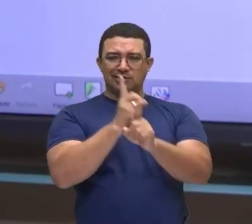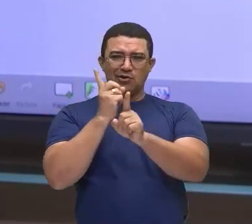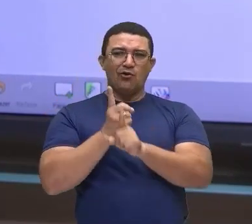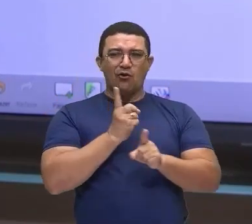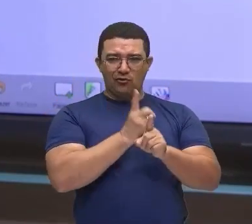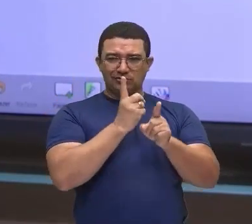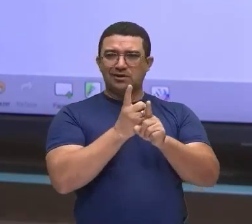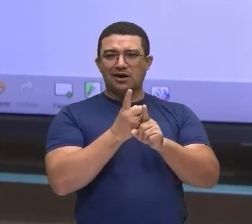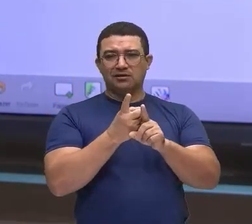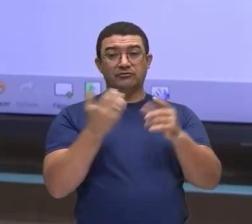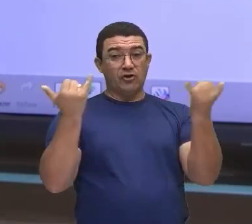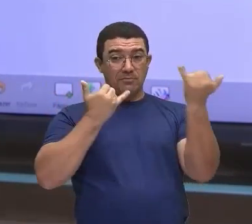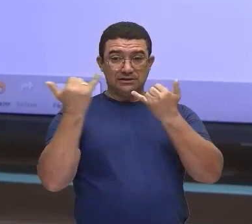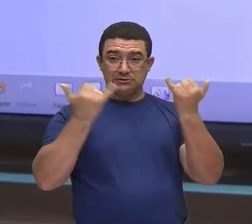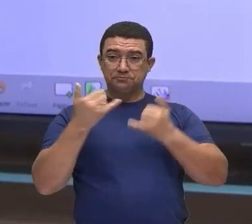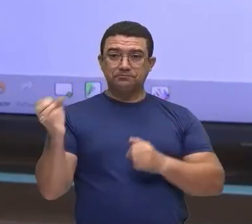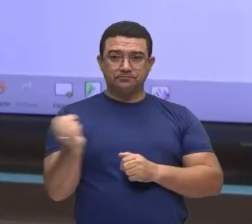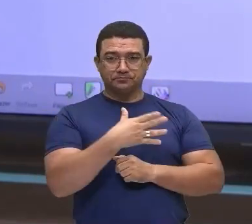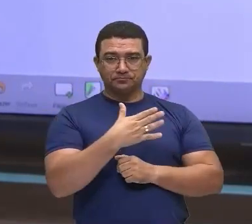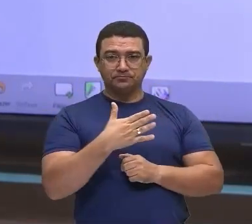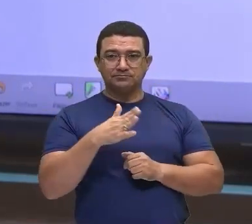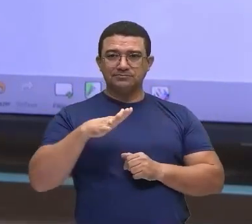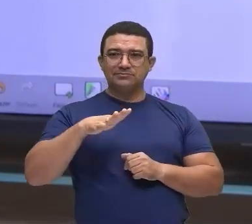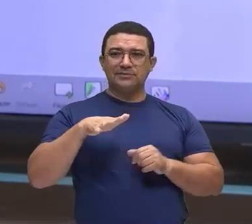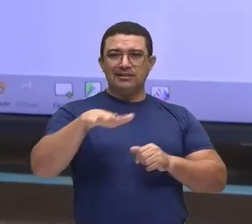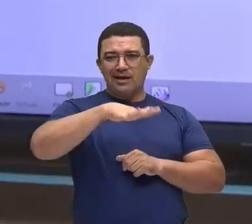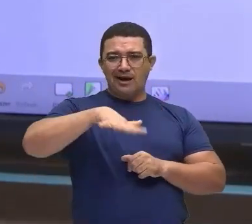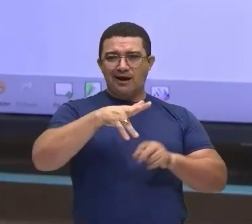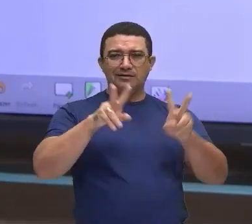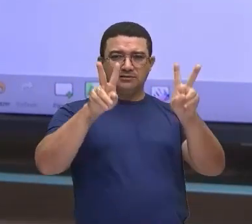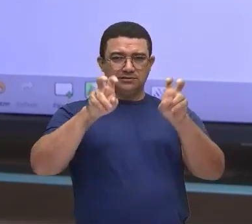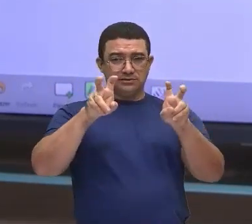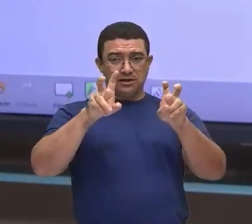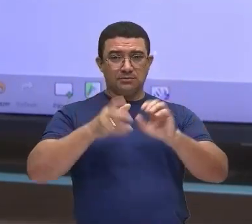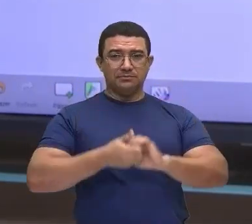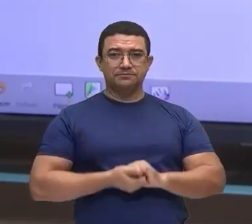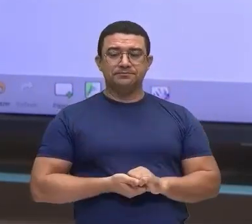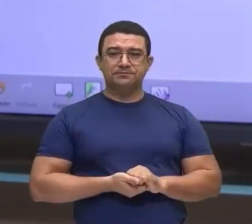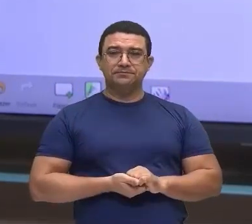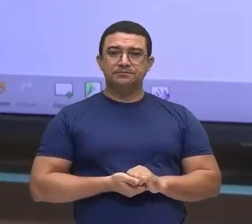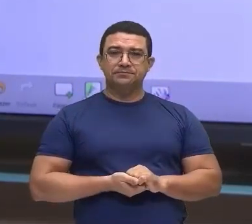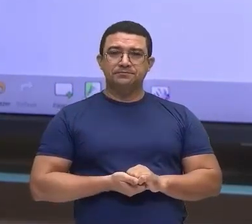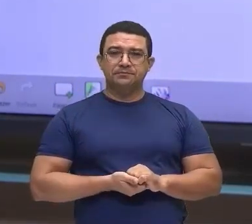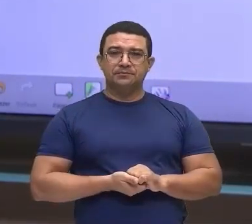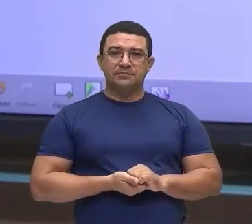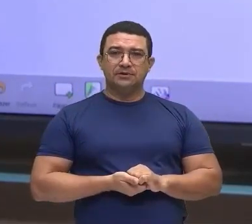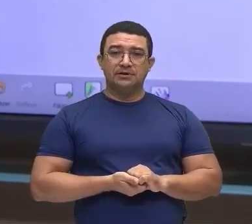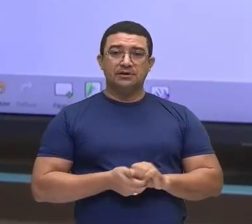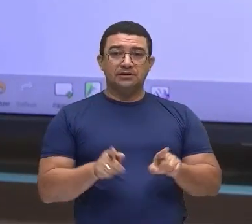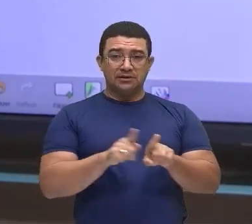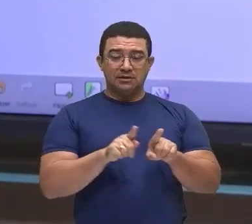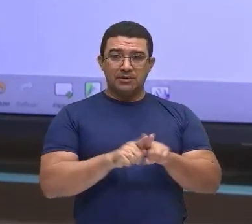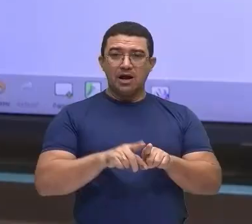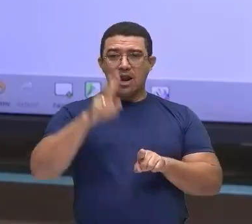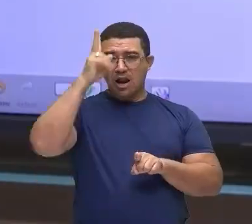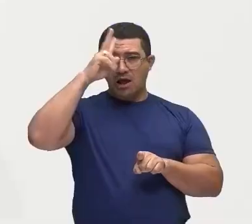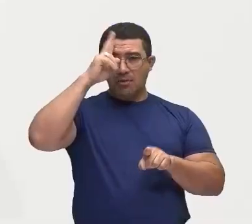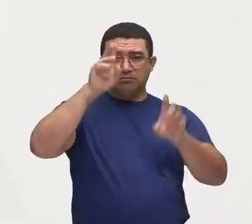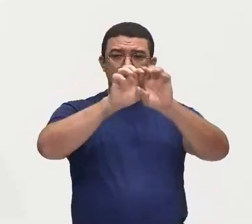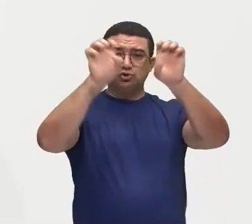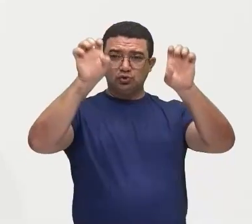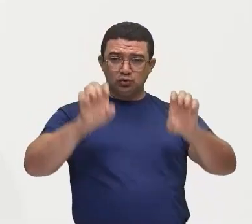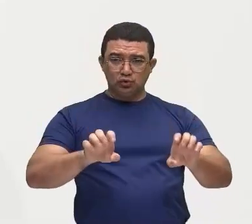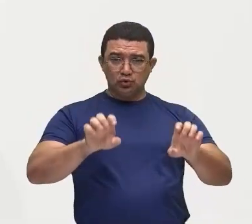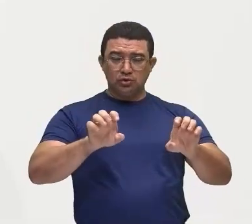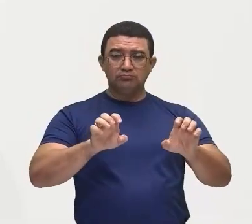atualizadas, né? Relacionados a essa temática. E aí a gente lembra da questão da estrutura fundiária, né? Aí